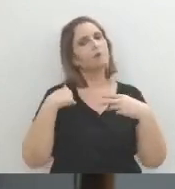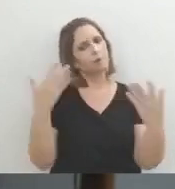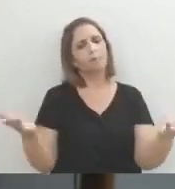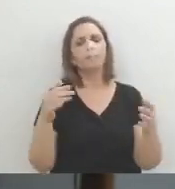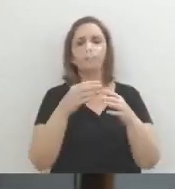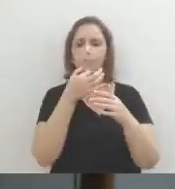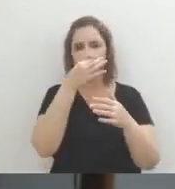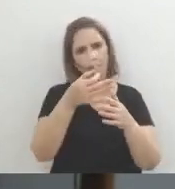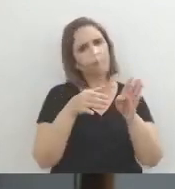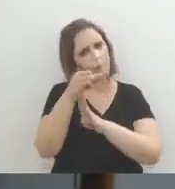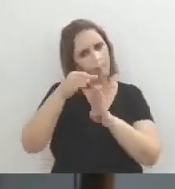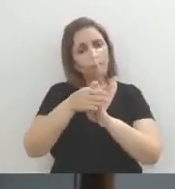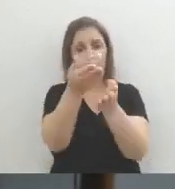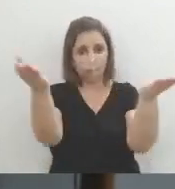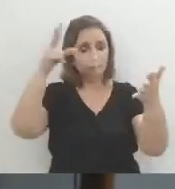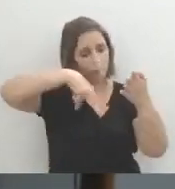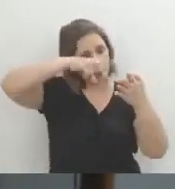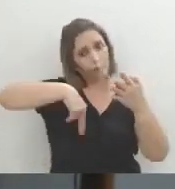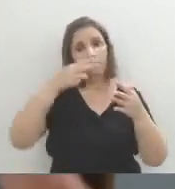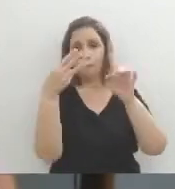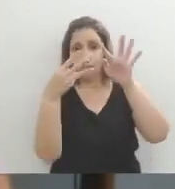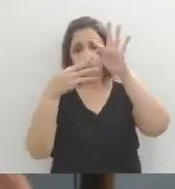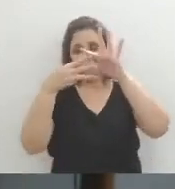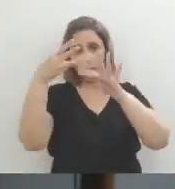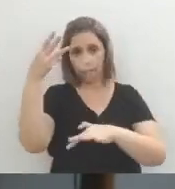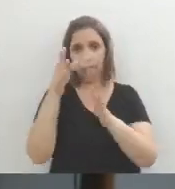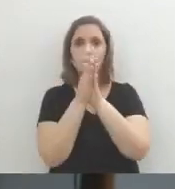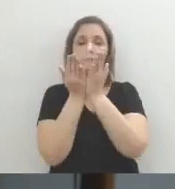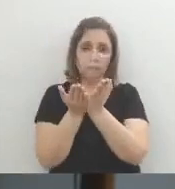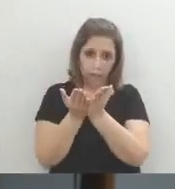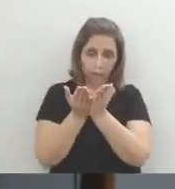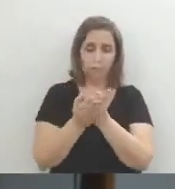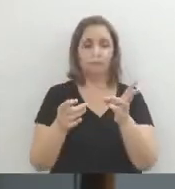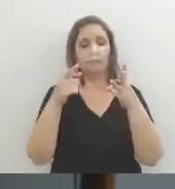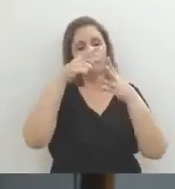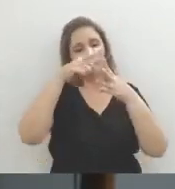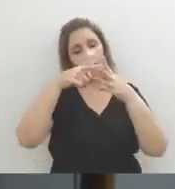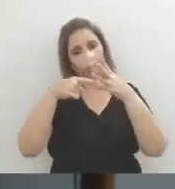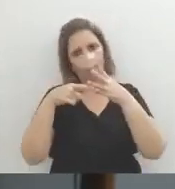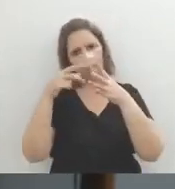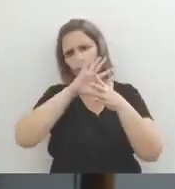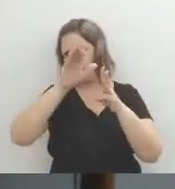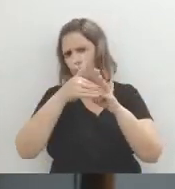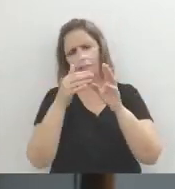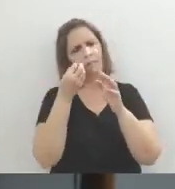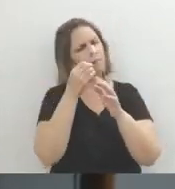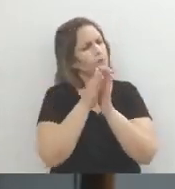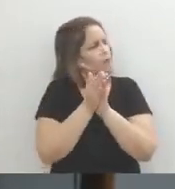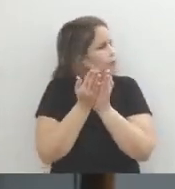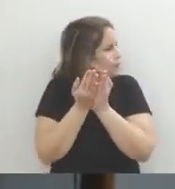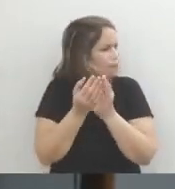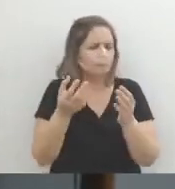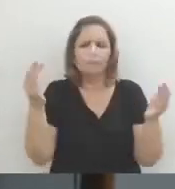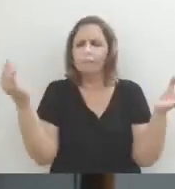que você leia o Memórias Póstumas de Brascubas, né? O Kim Casborba e o Dom Casmurro. São livros